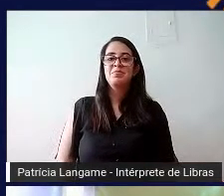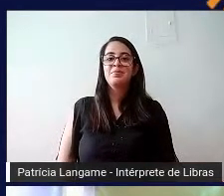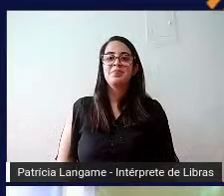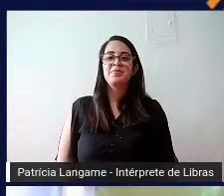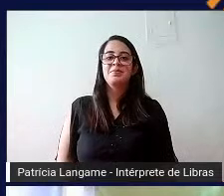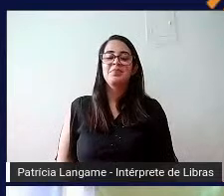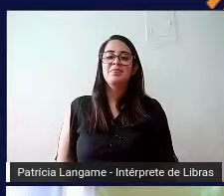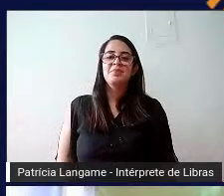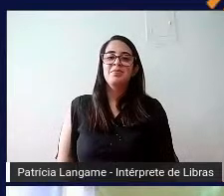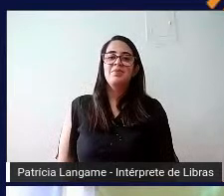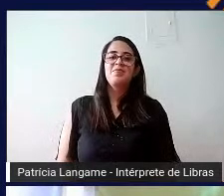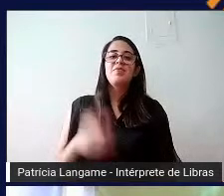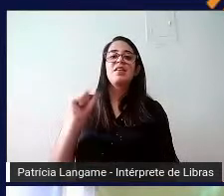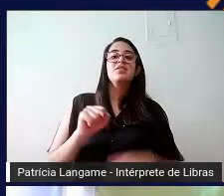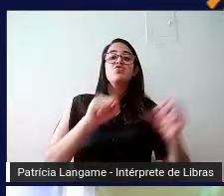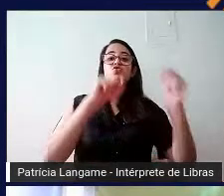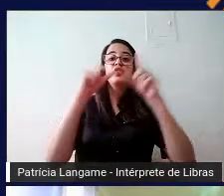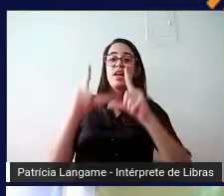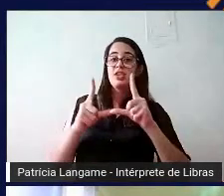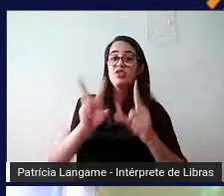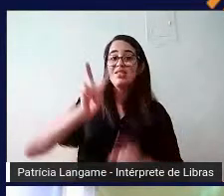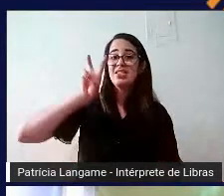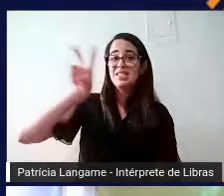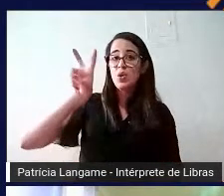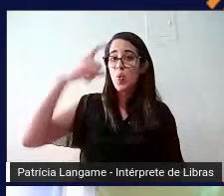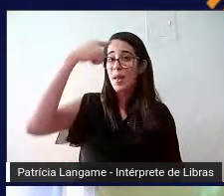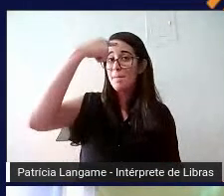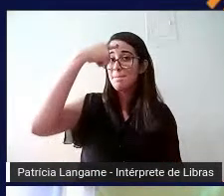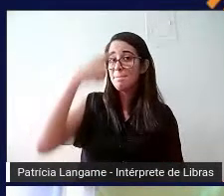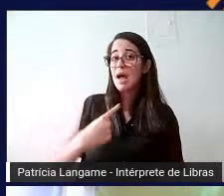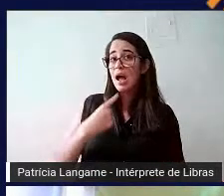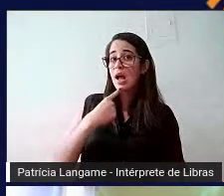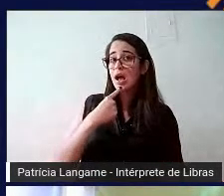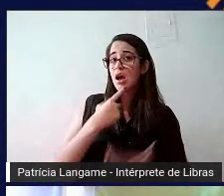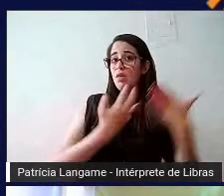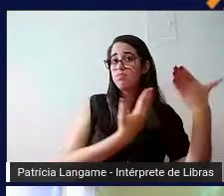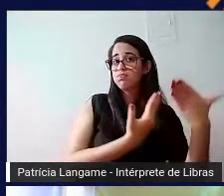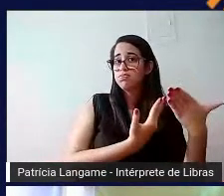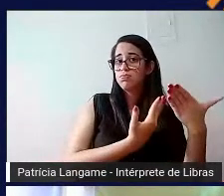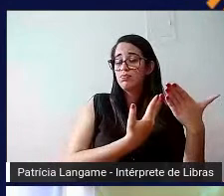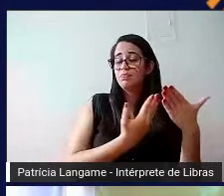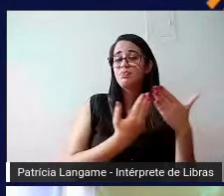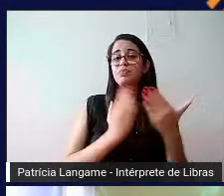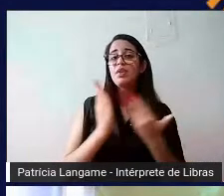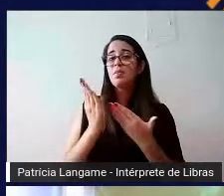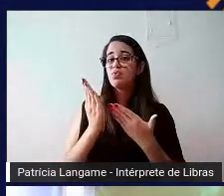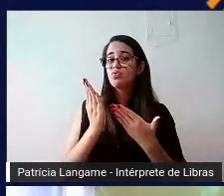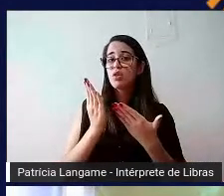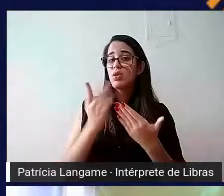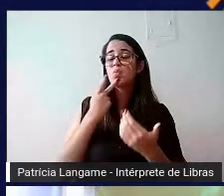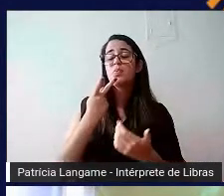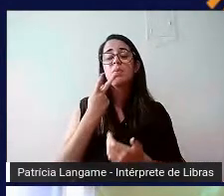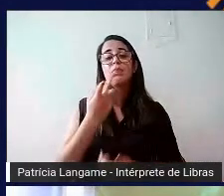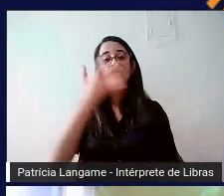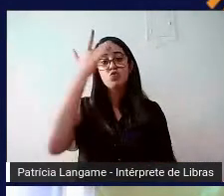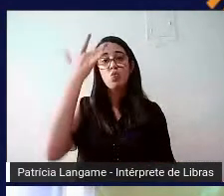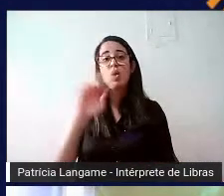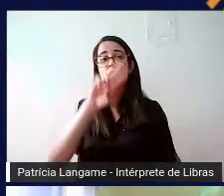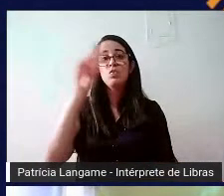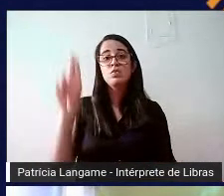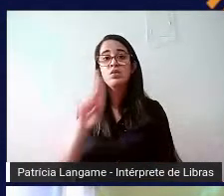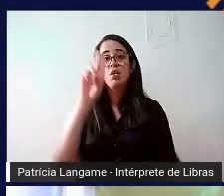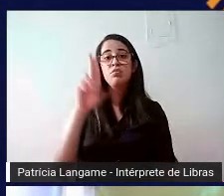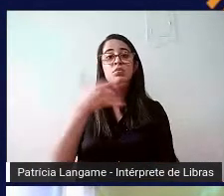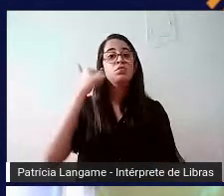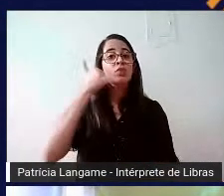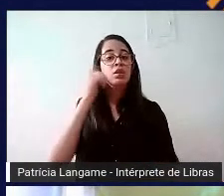Então, nesse slide, eu coloquei cinco imagens, todas elas mostrando pessoas usando celulares e computadores. Então, qual é a